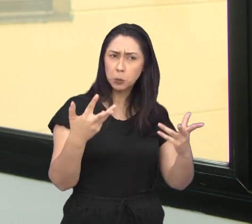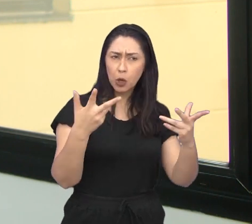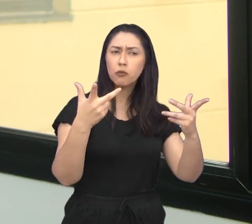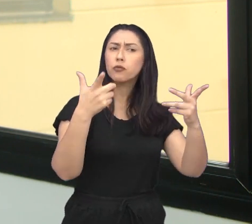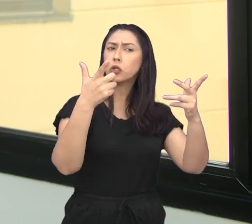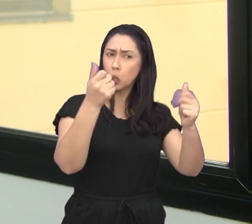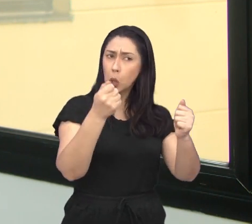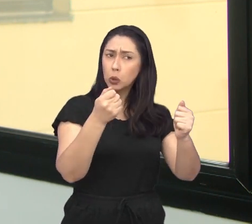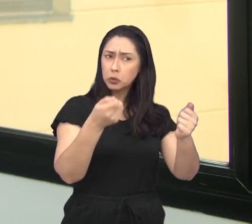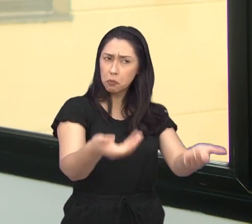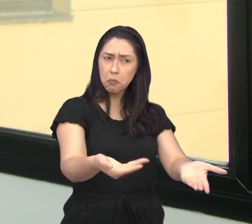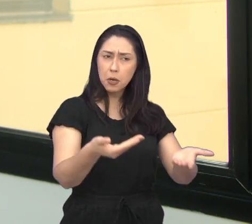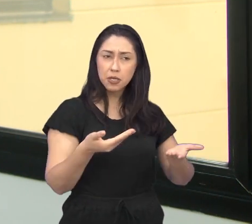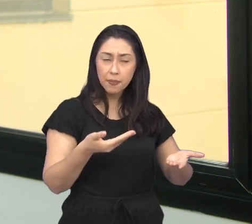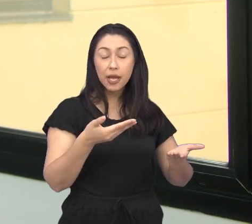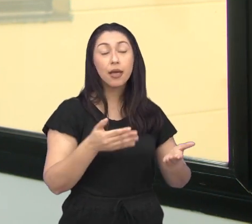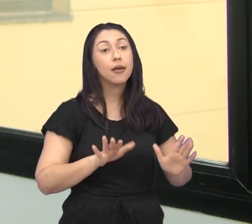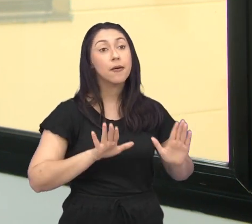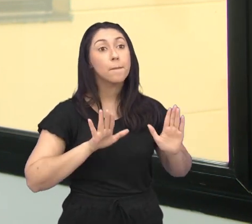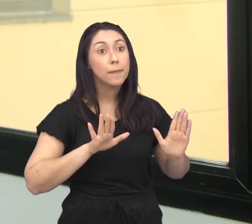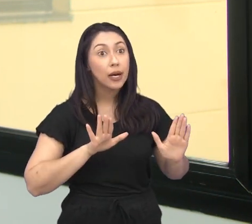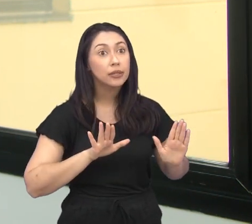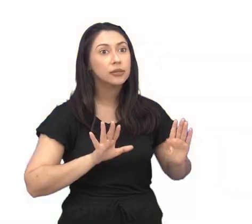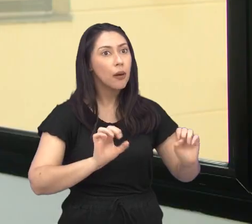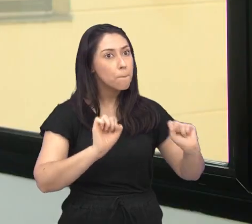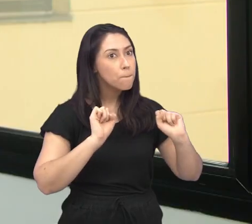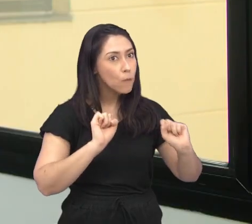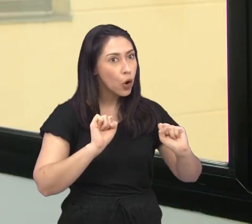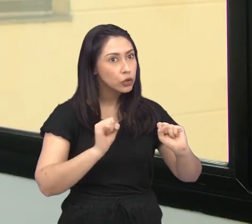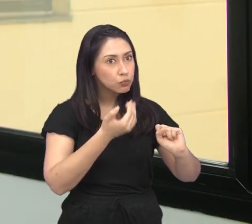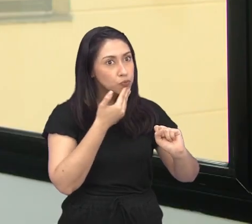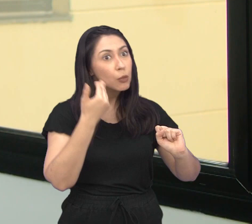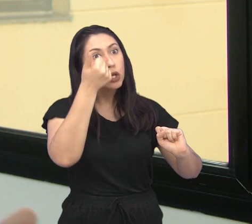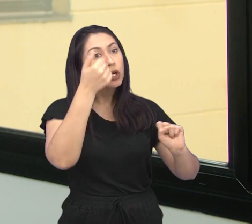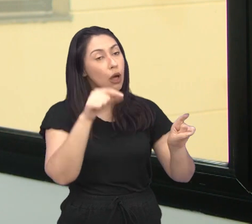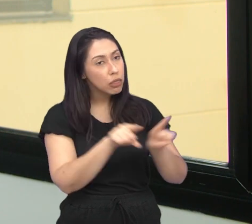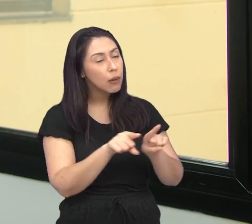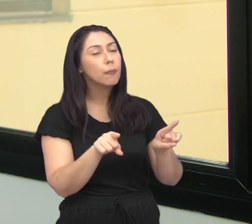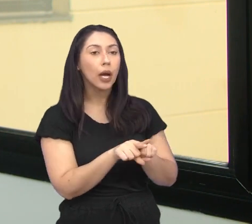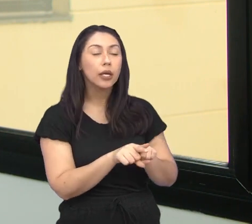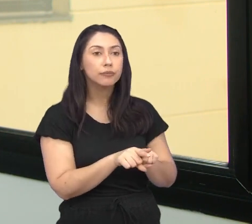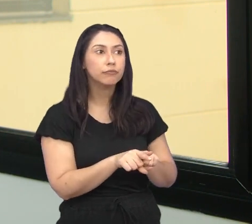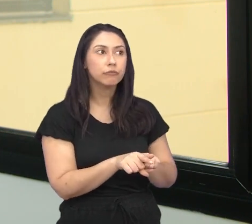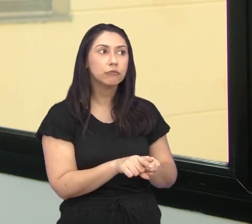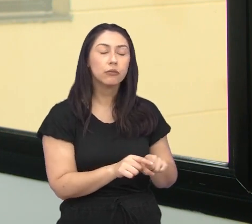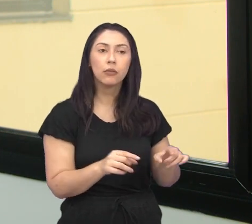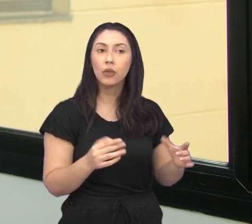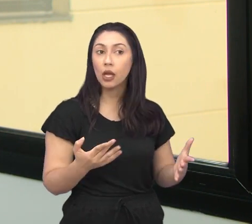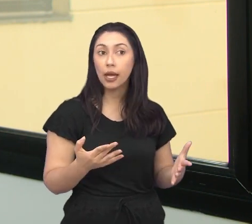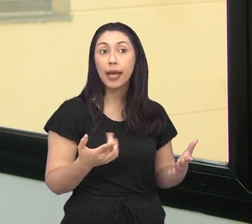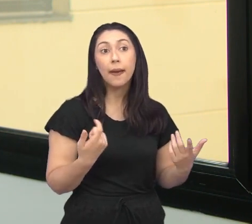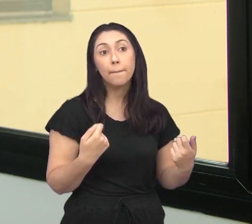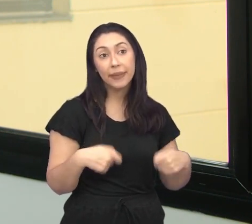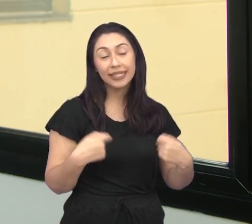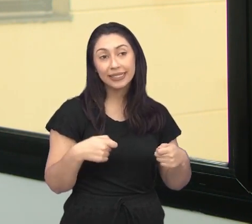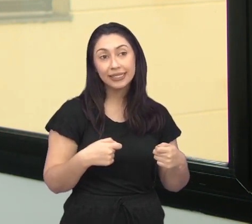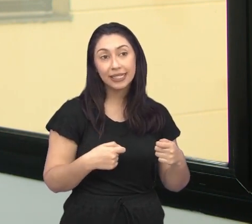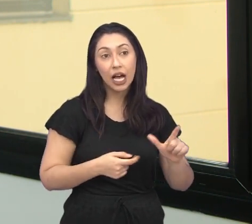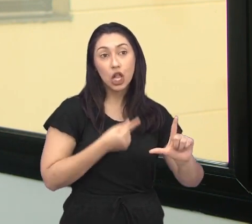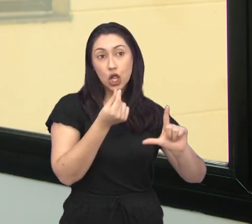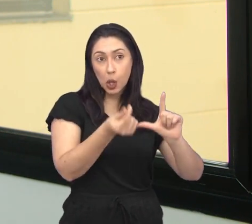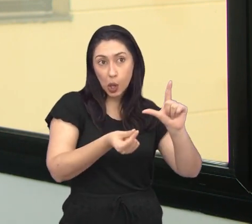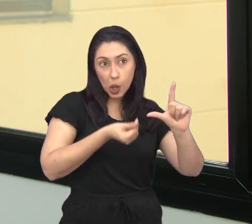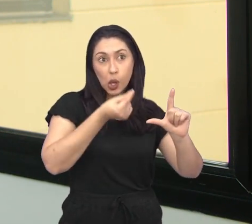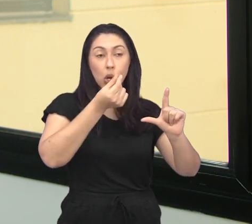muito eficiente para cobrir toda essa necessidade, mas a gente pode aperfeiçoar em outros setores. Nós também temos a questão